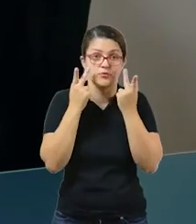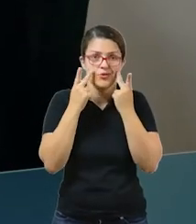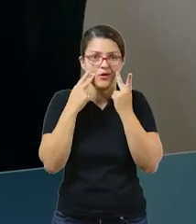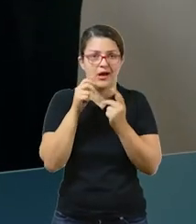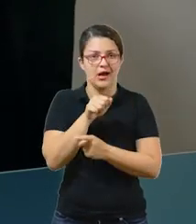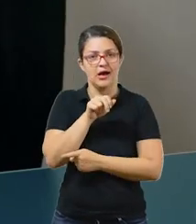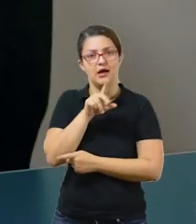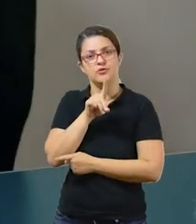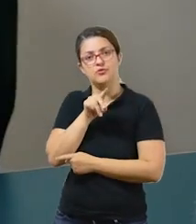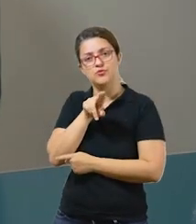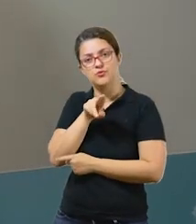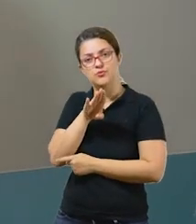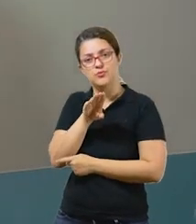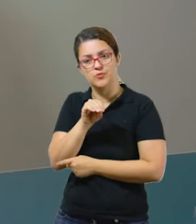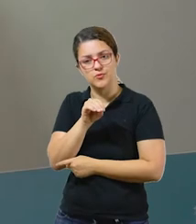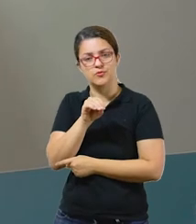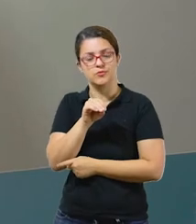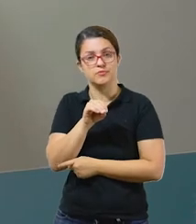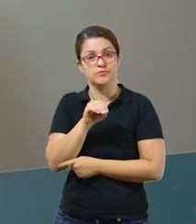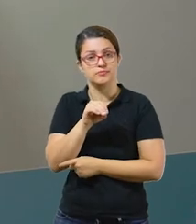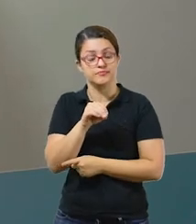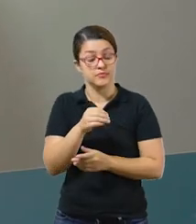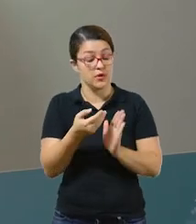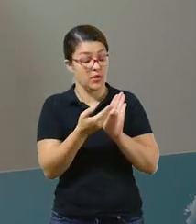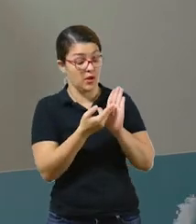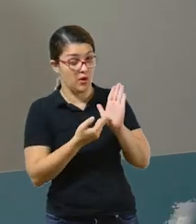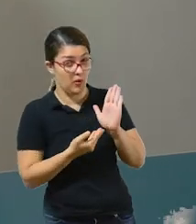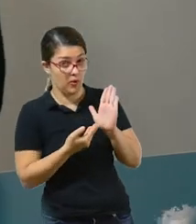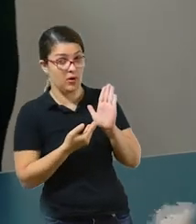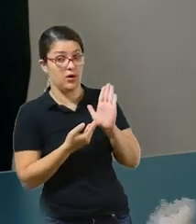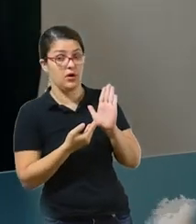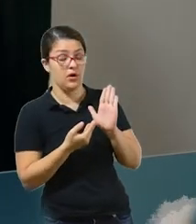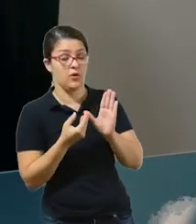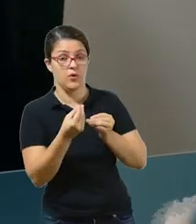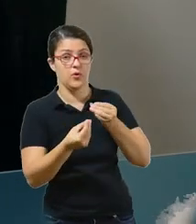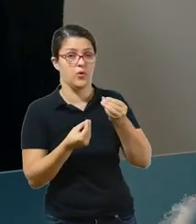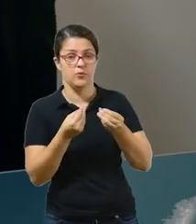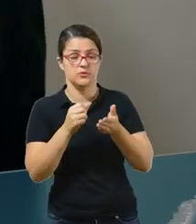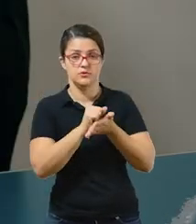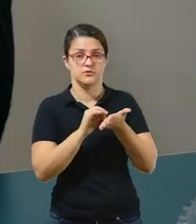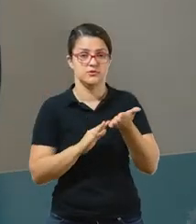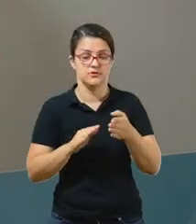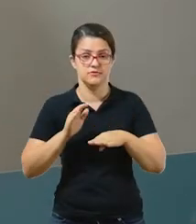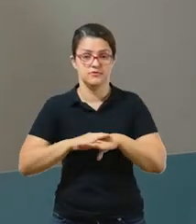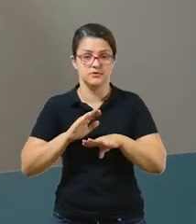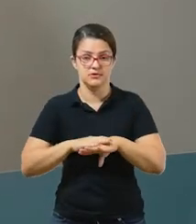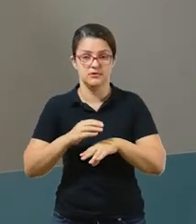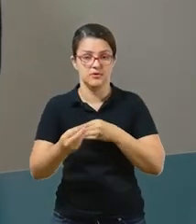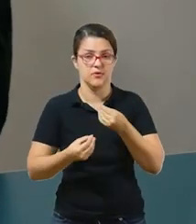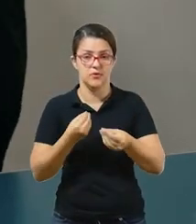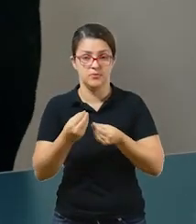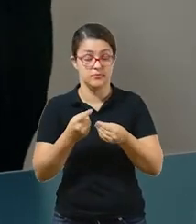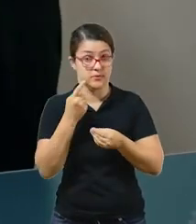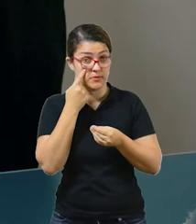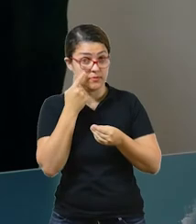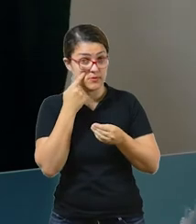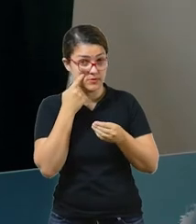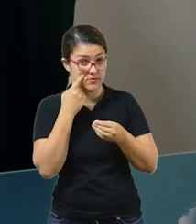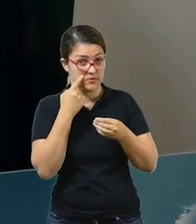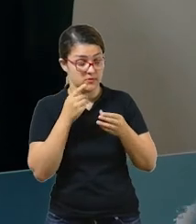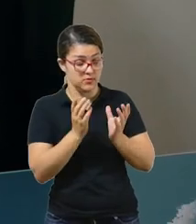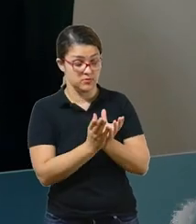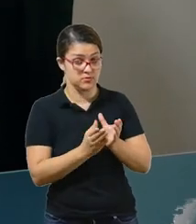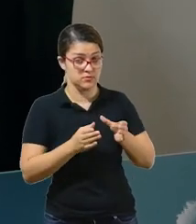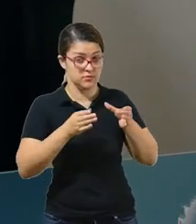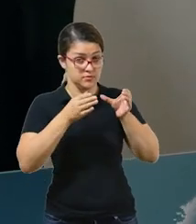E aqui eu coloquei o passo a passo de como que você vai fazer essa atividade. Olha só, note que tem os vasos cortados